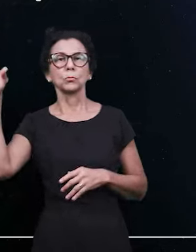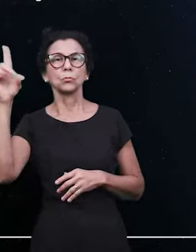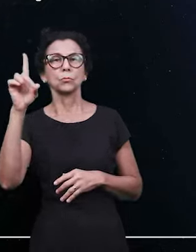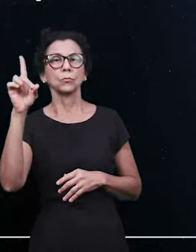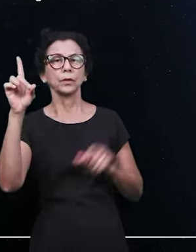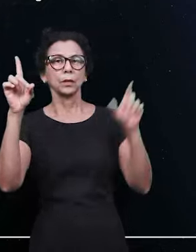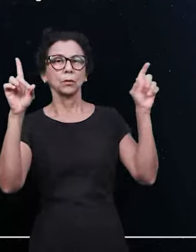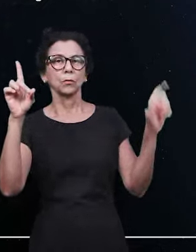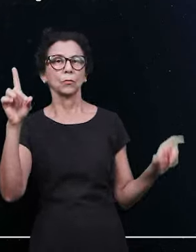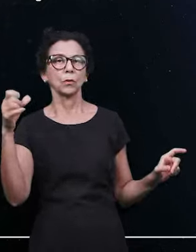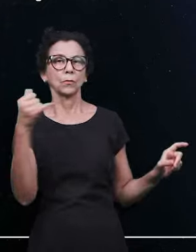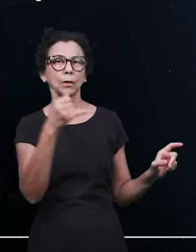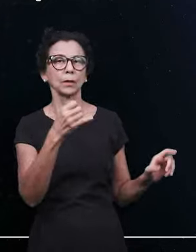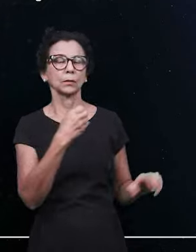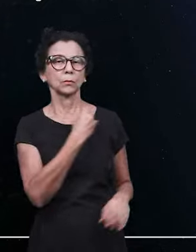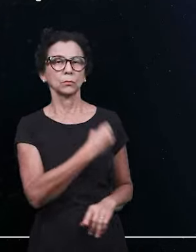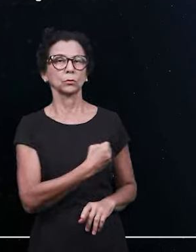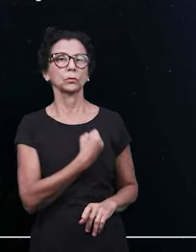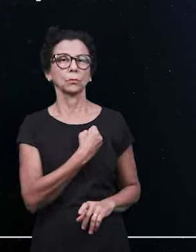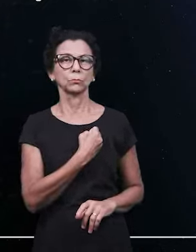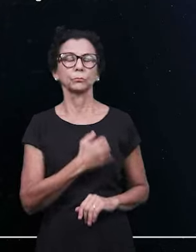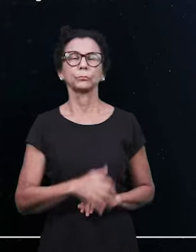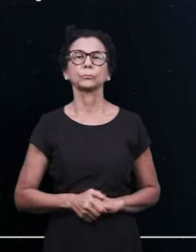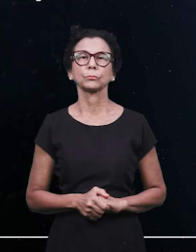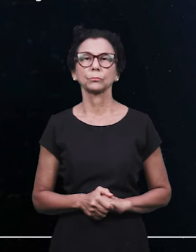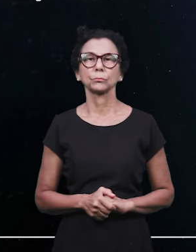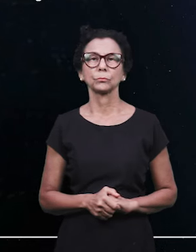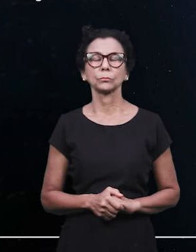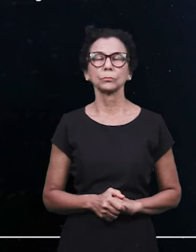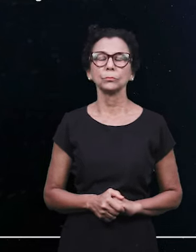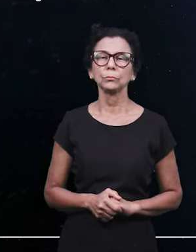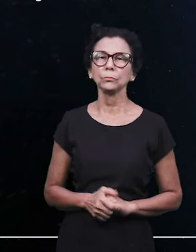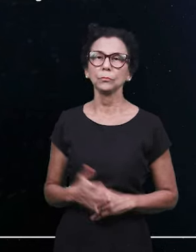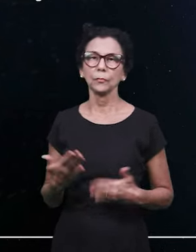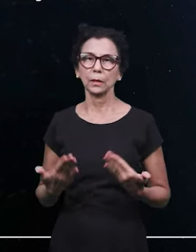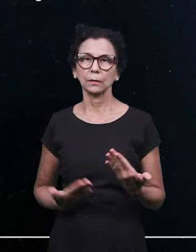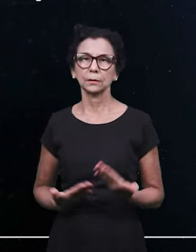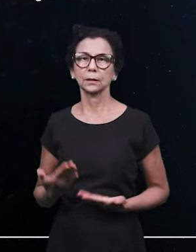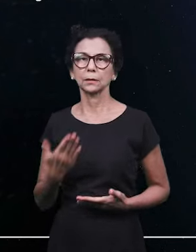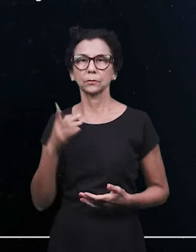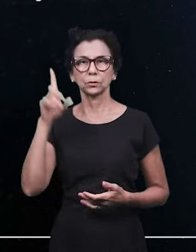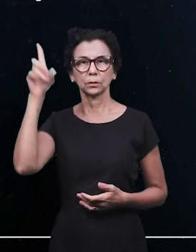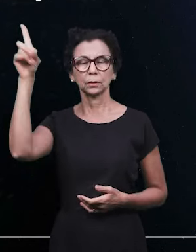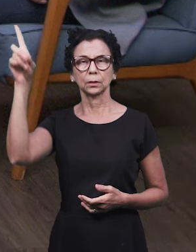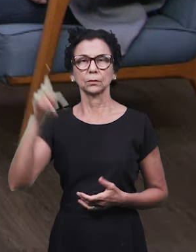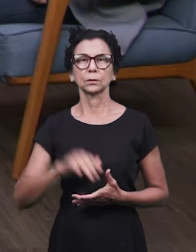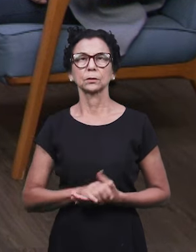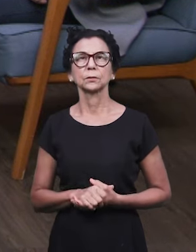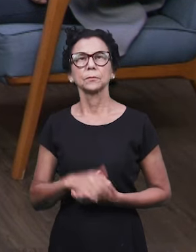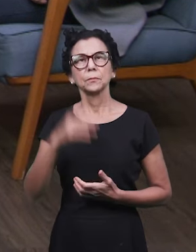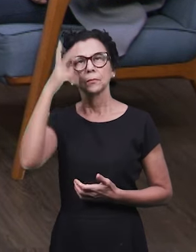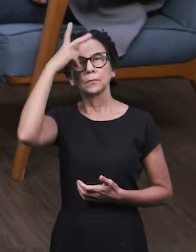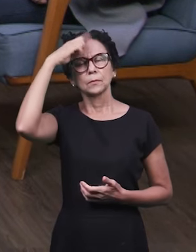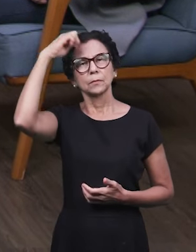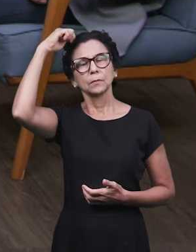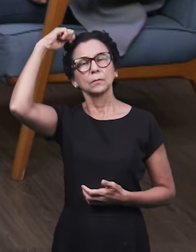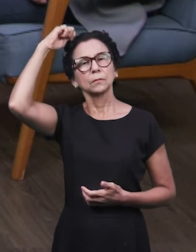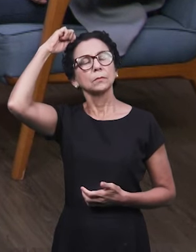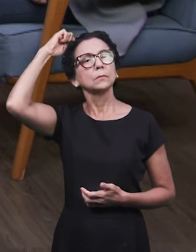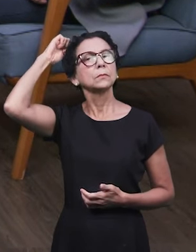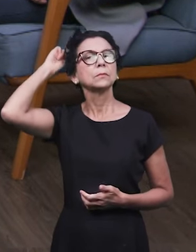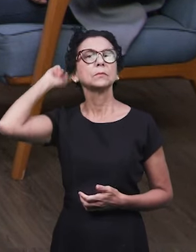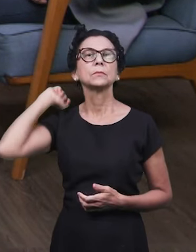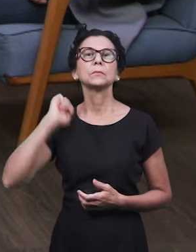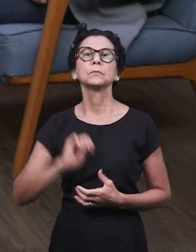notificou a João, seu servo. E a gente vai seguir aqui com a abordagem a